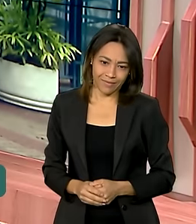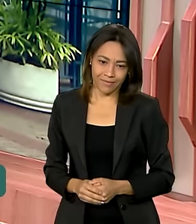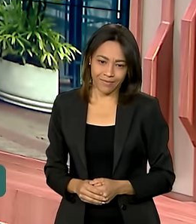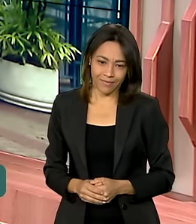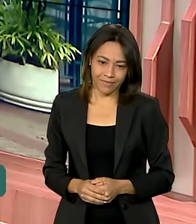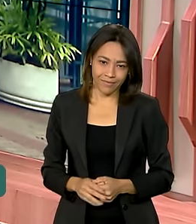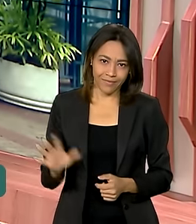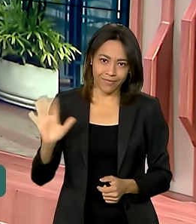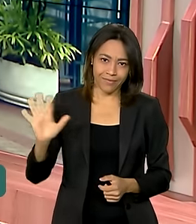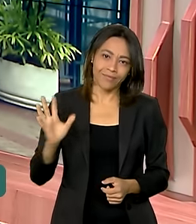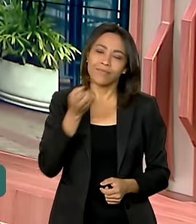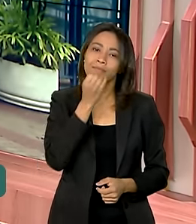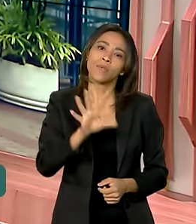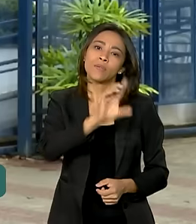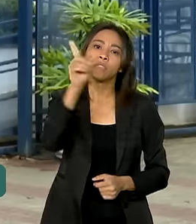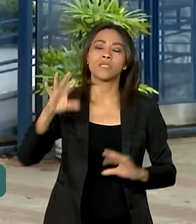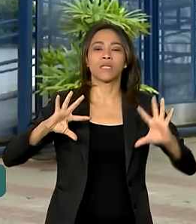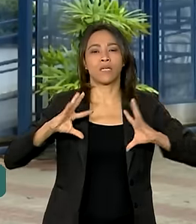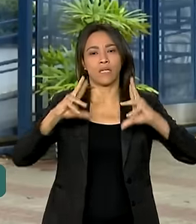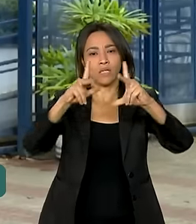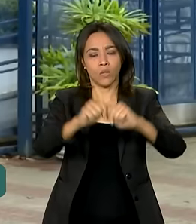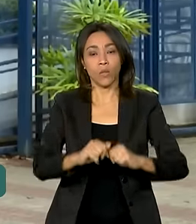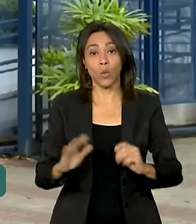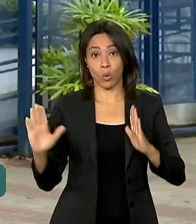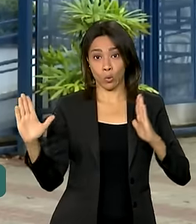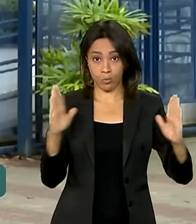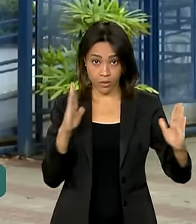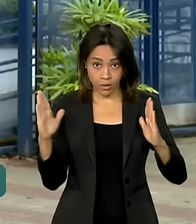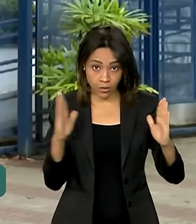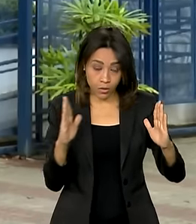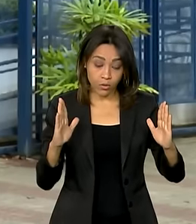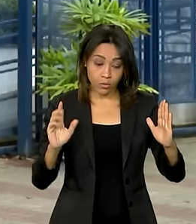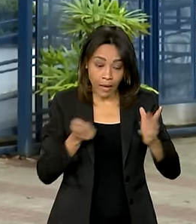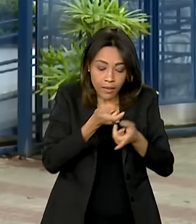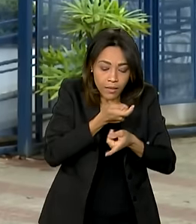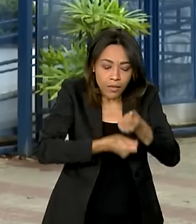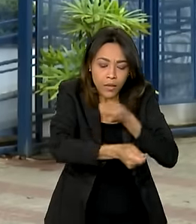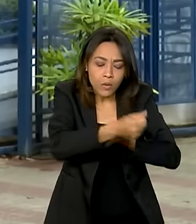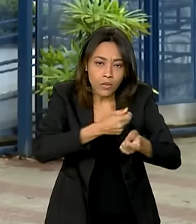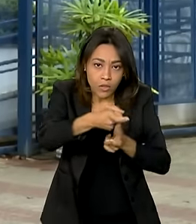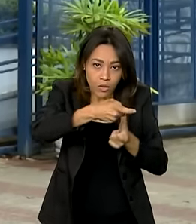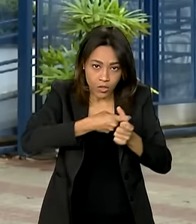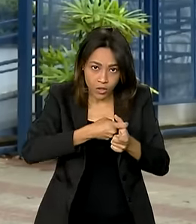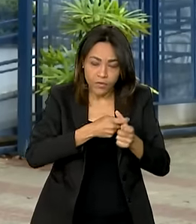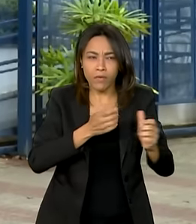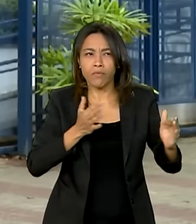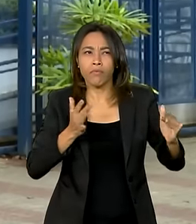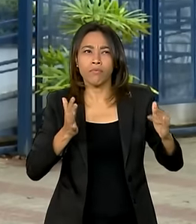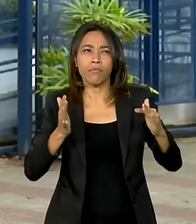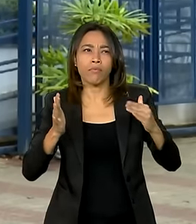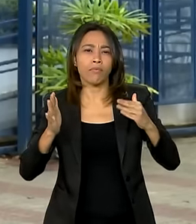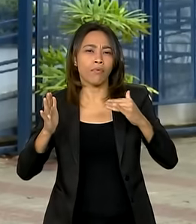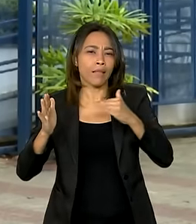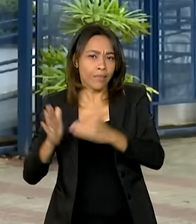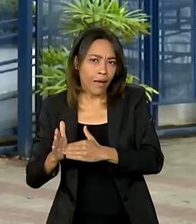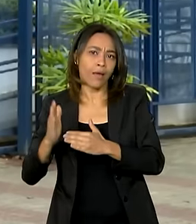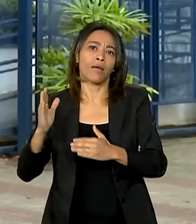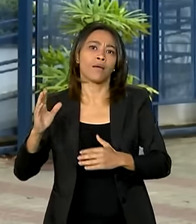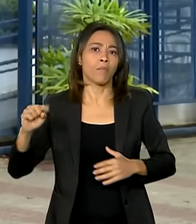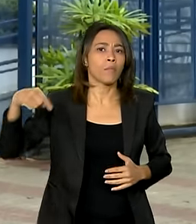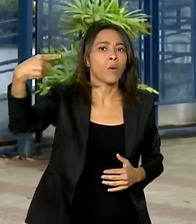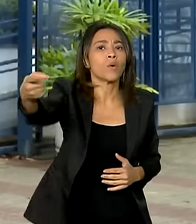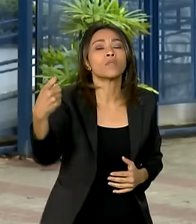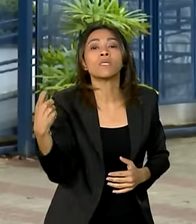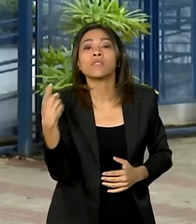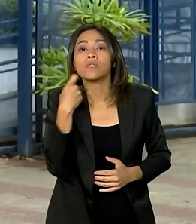Oi, Vanessa. Bom dia a você, bom dia a todos. Olha o prazo para a renegociação, então, do Fies. Vai até a próxima sexta-feira,